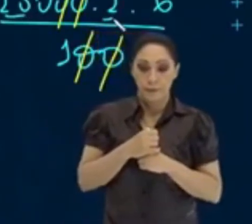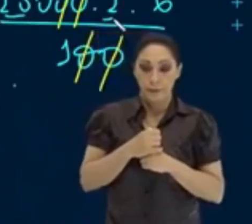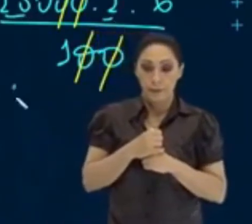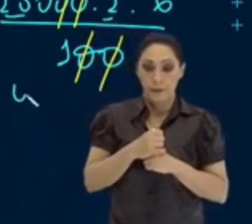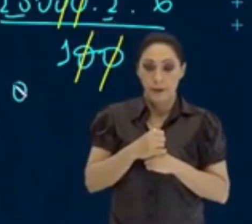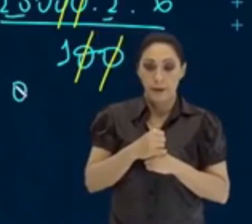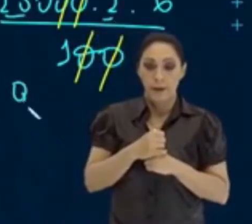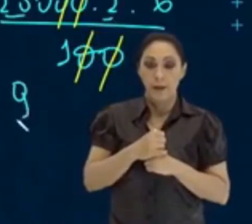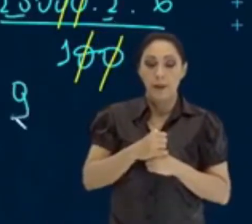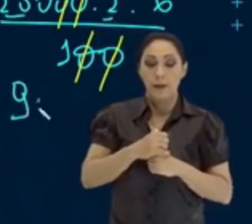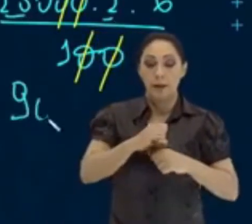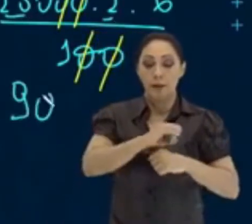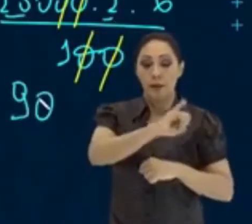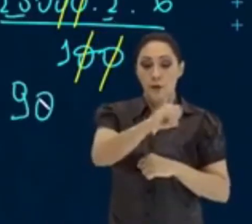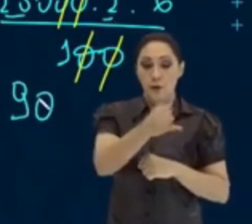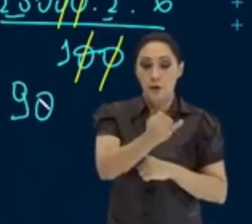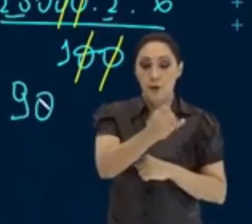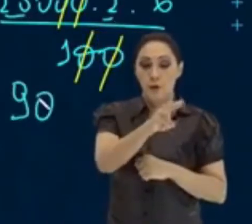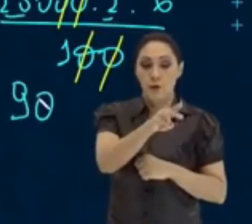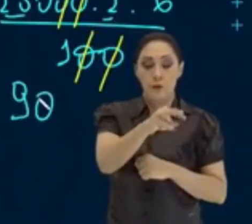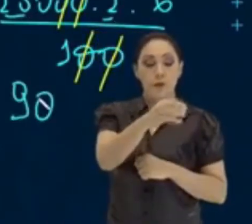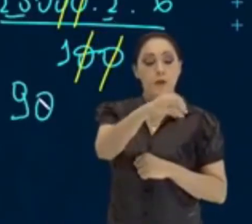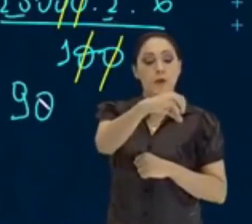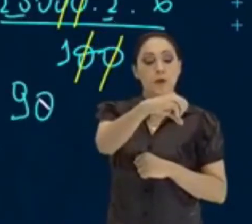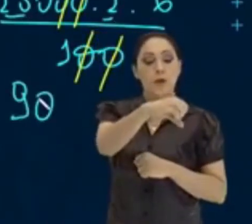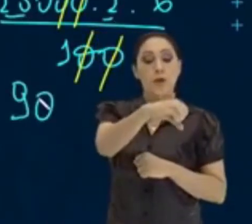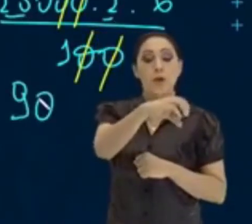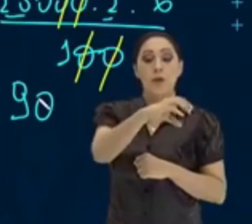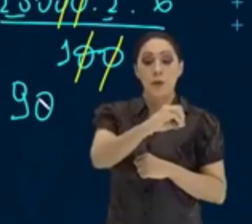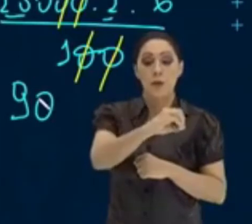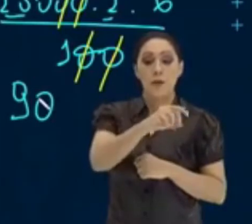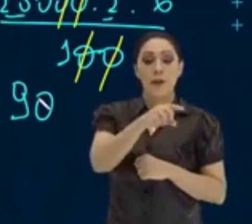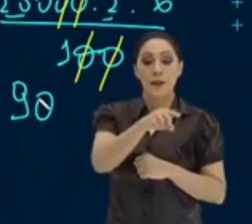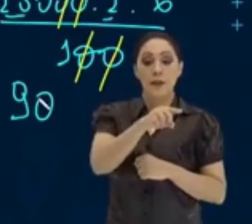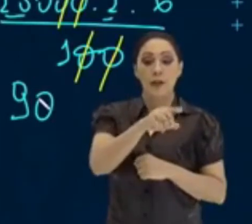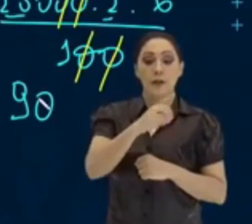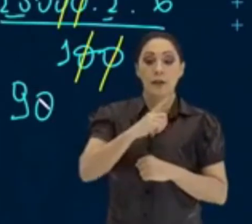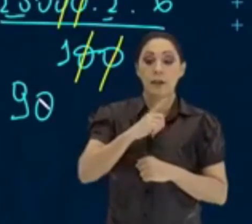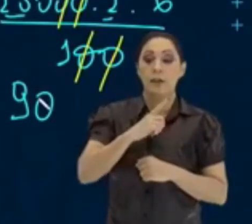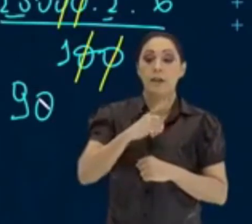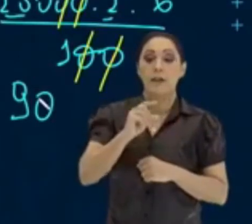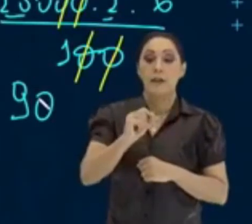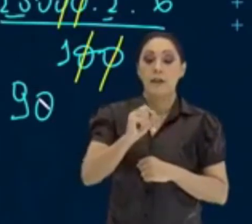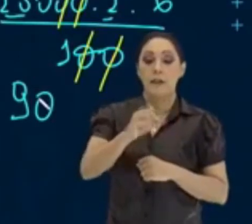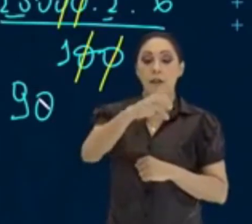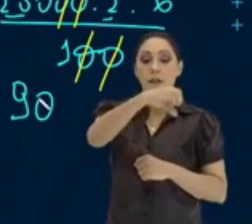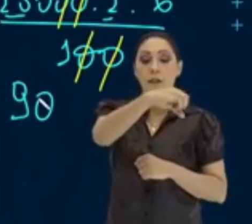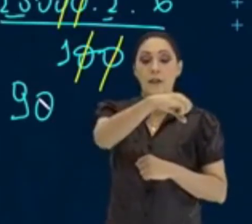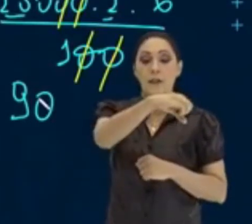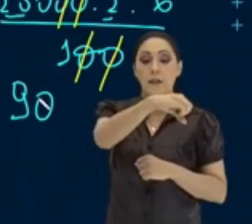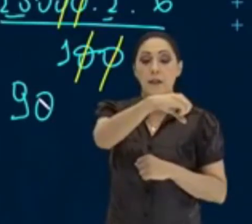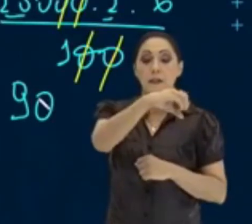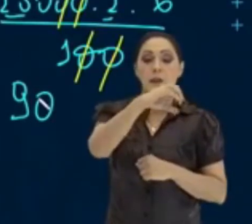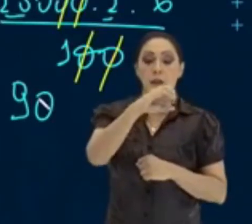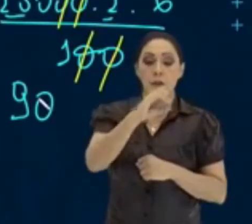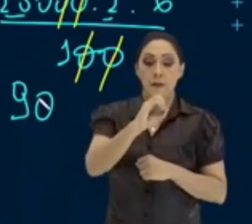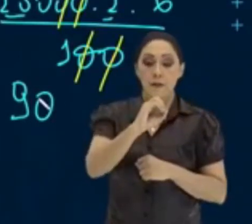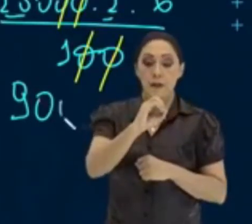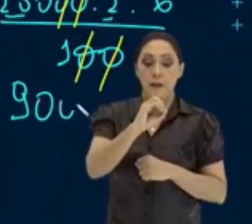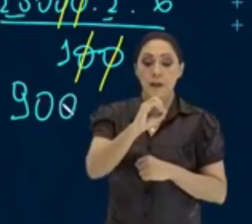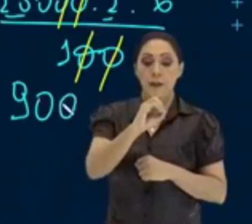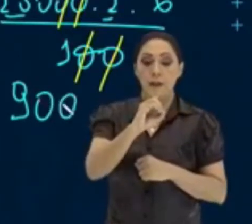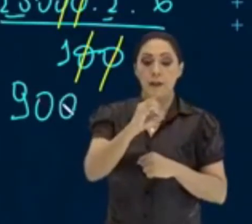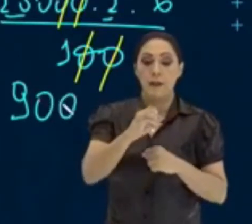6, 90. Então, você vai ter aí, ó, 90 e